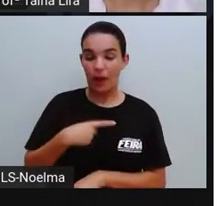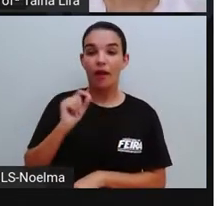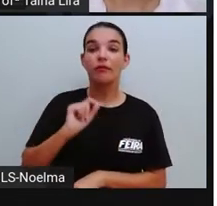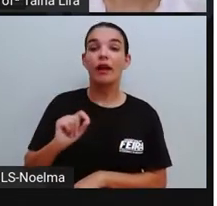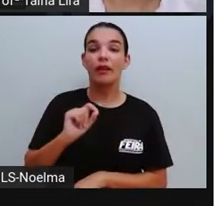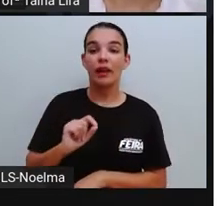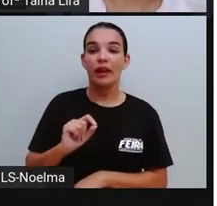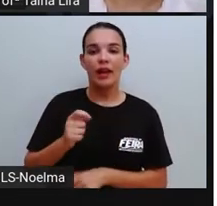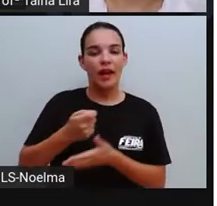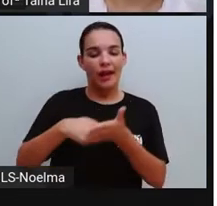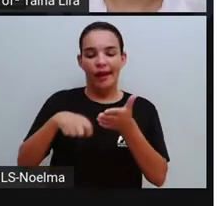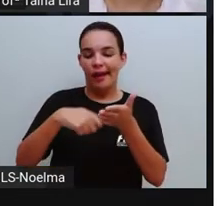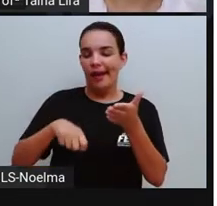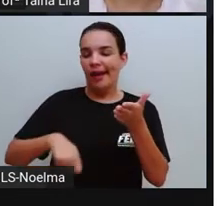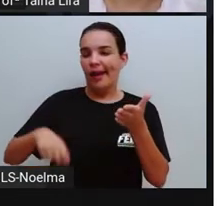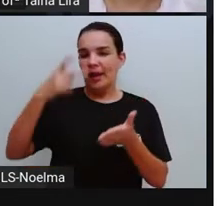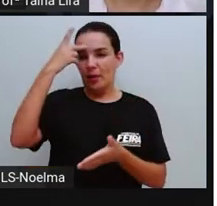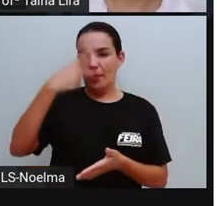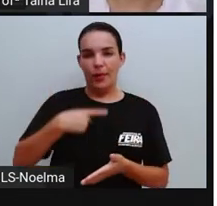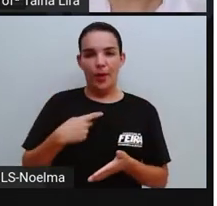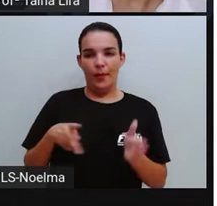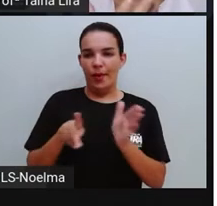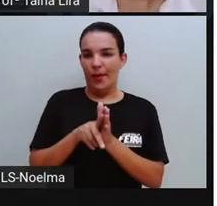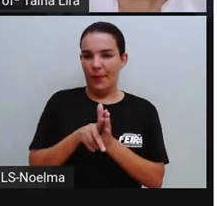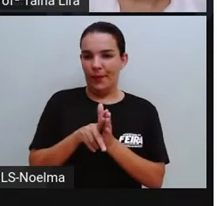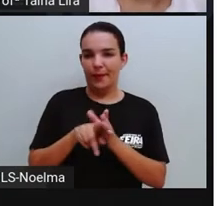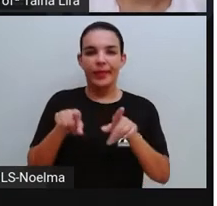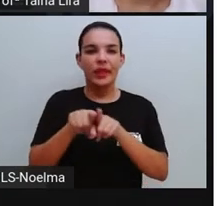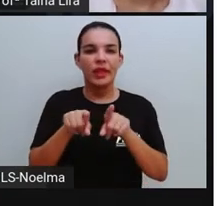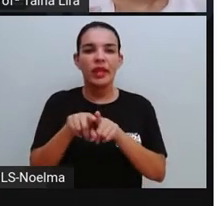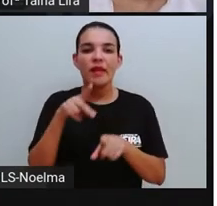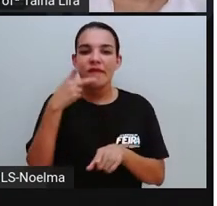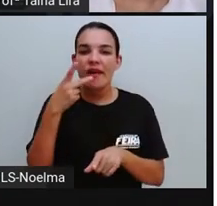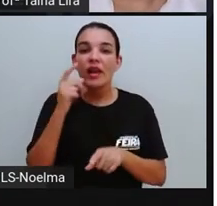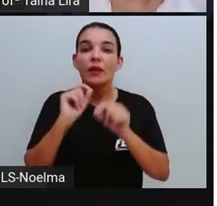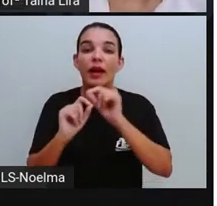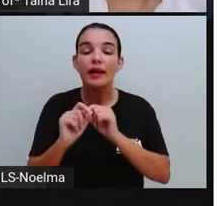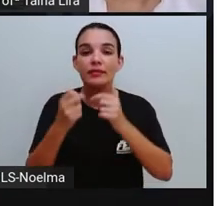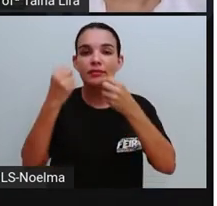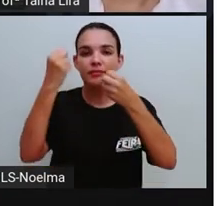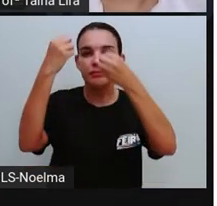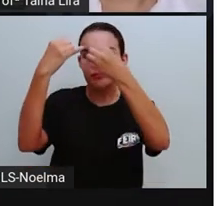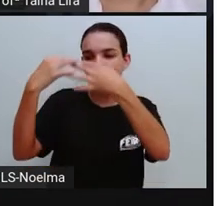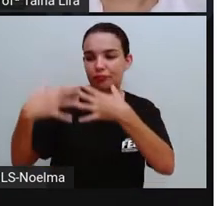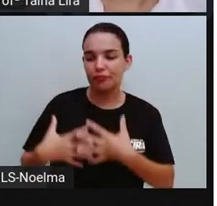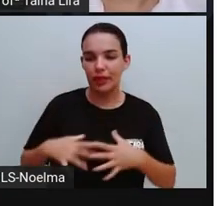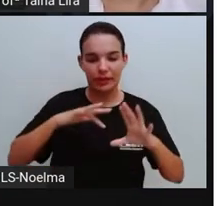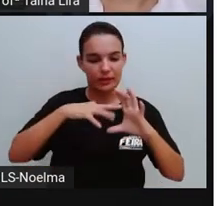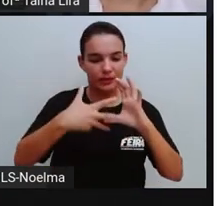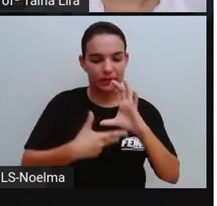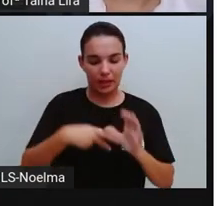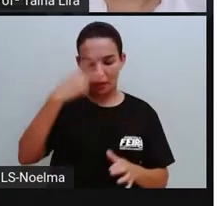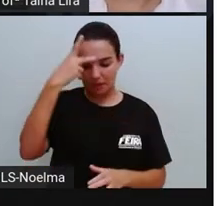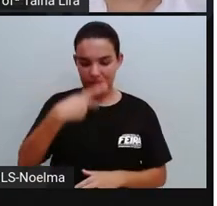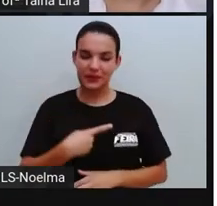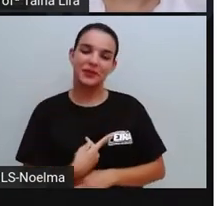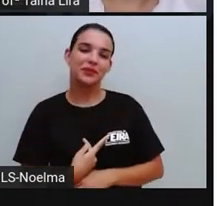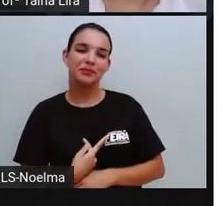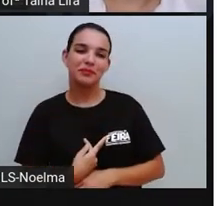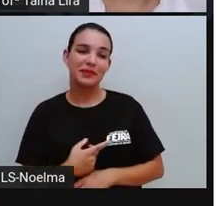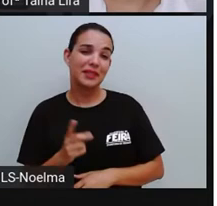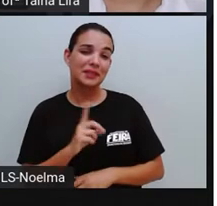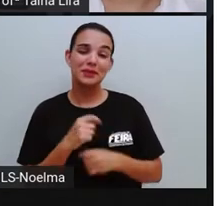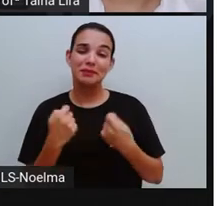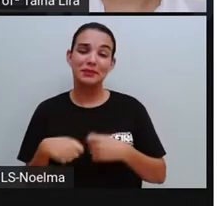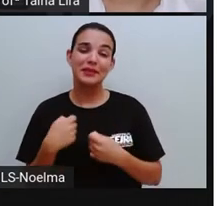fala sobre a pessoa que escreve, certo? Como é uma autobiografia, não precisa autorização.